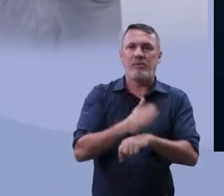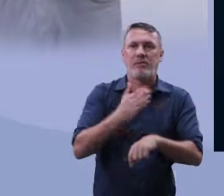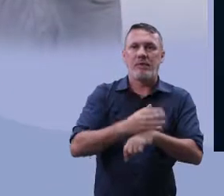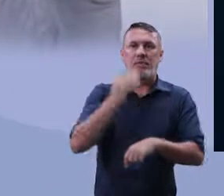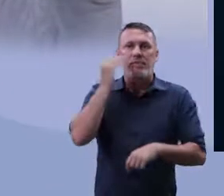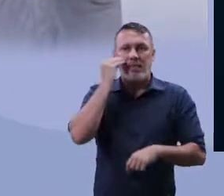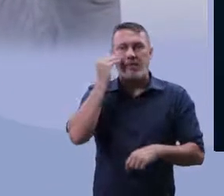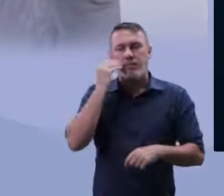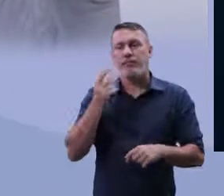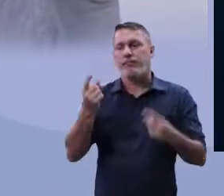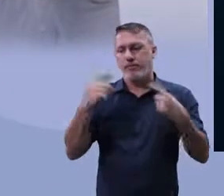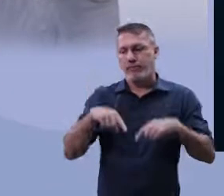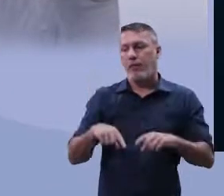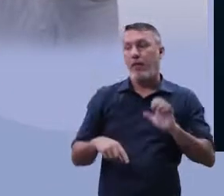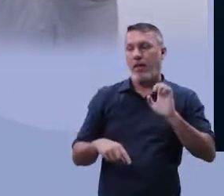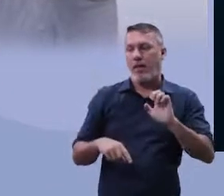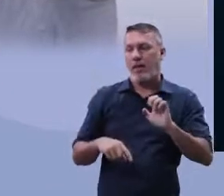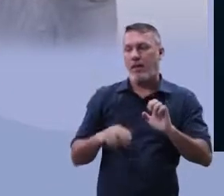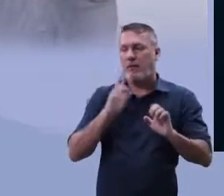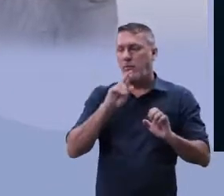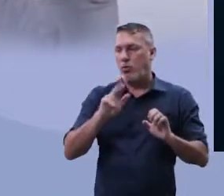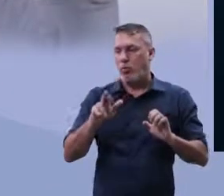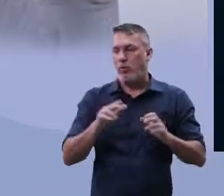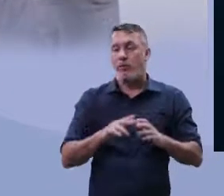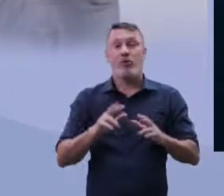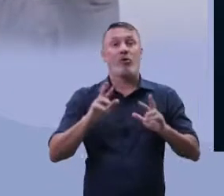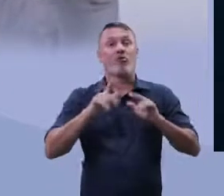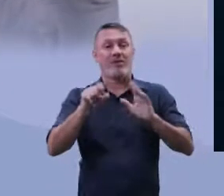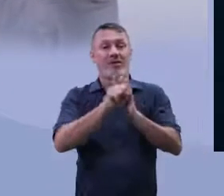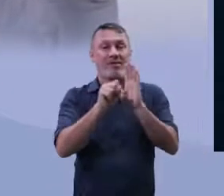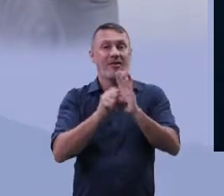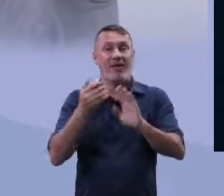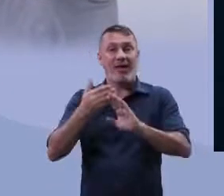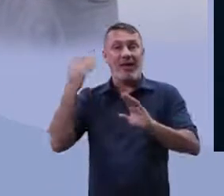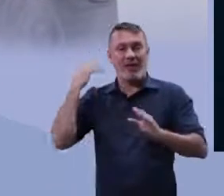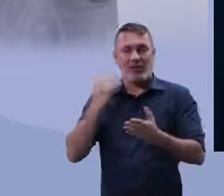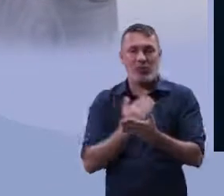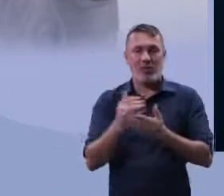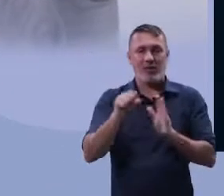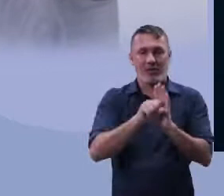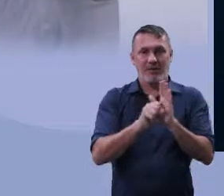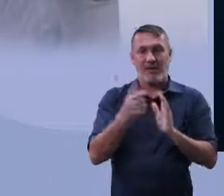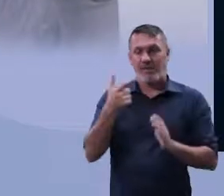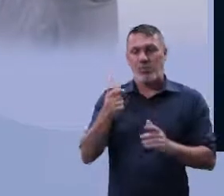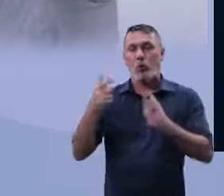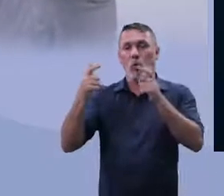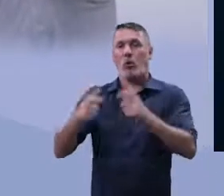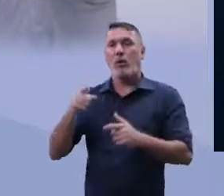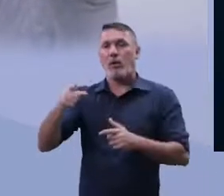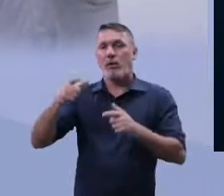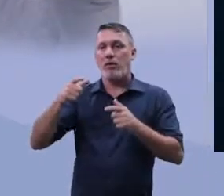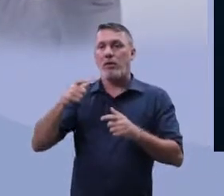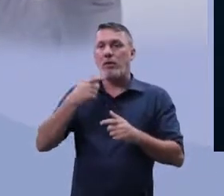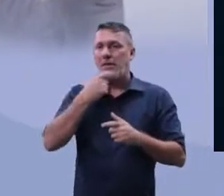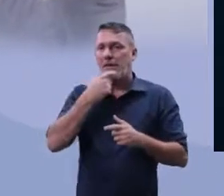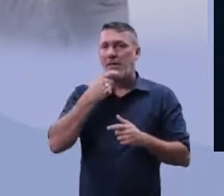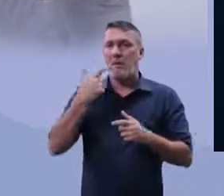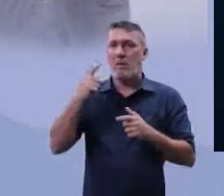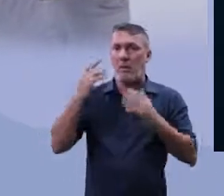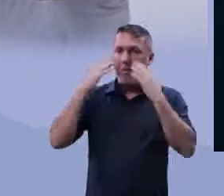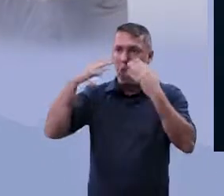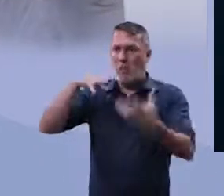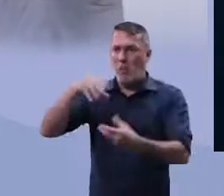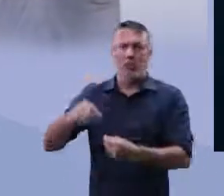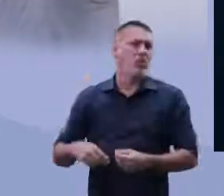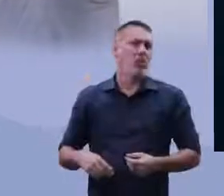Aí a letra E, não é o gabarito, diferentemente do século anterior, início do século XX, o Império Britânico não tinha expressão mundial. Nada